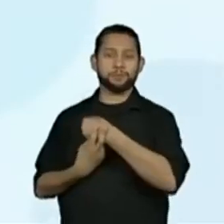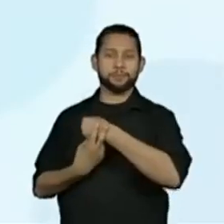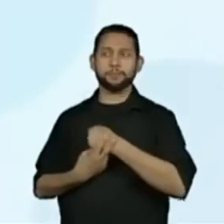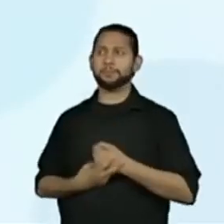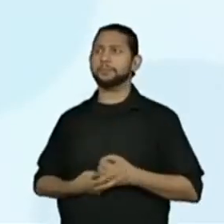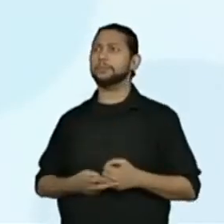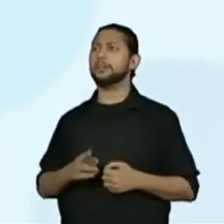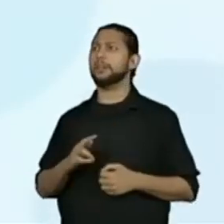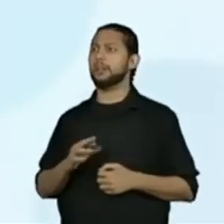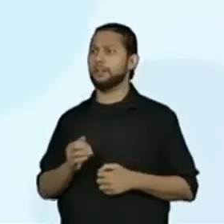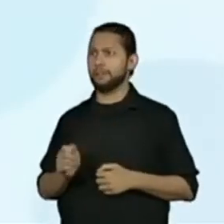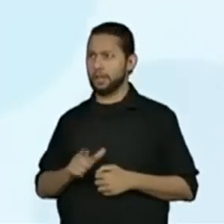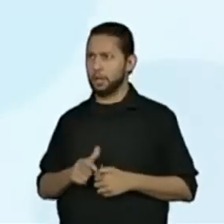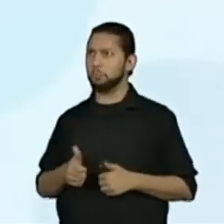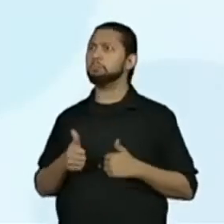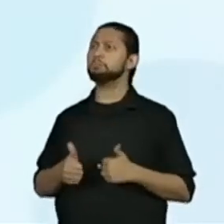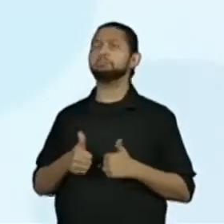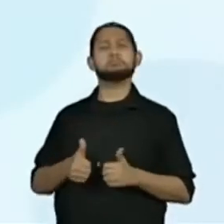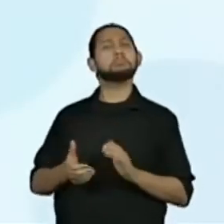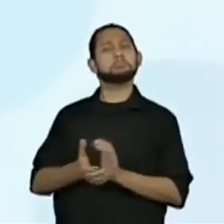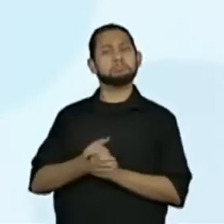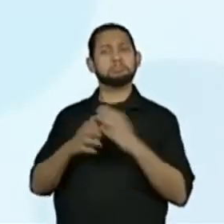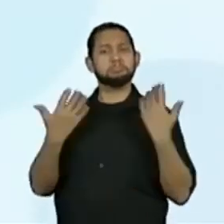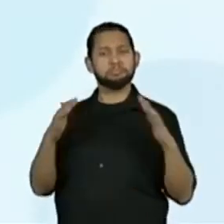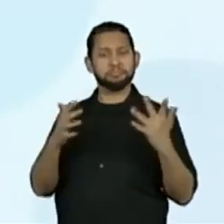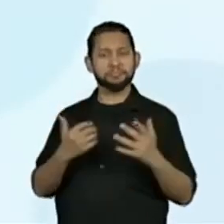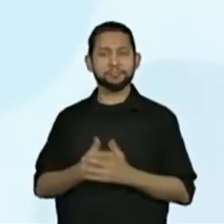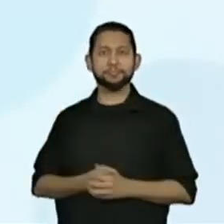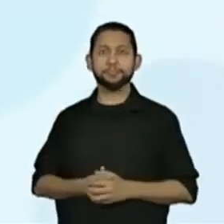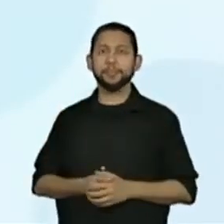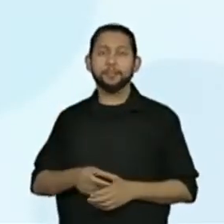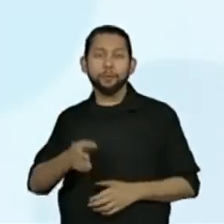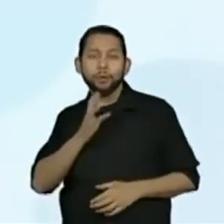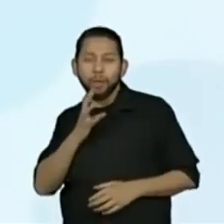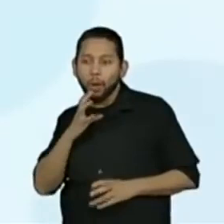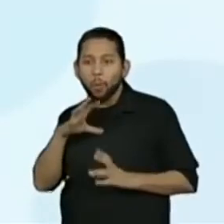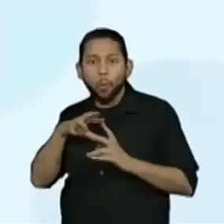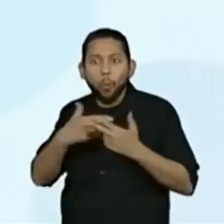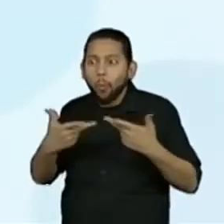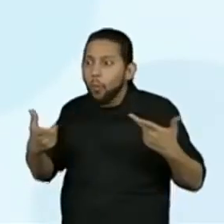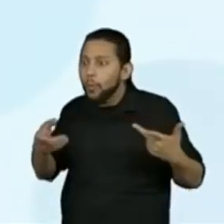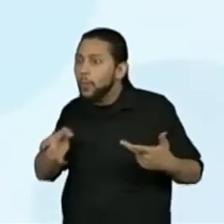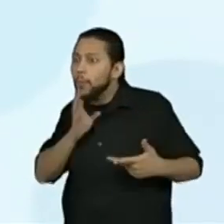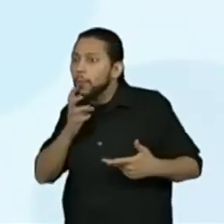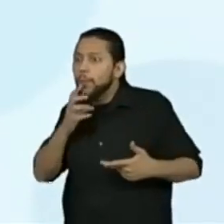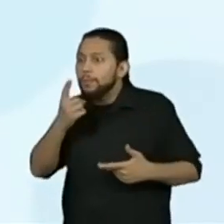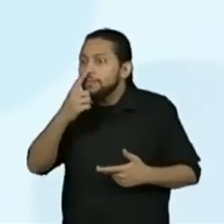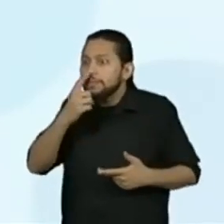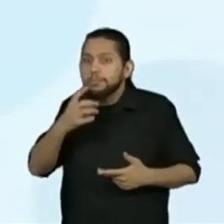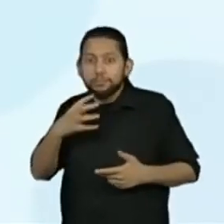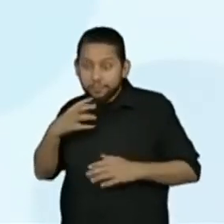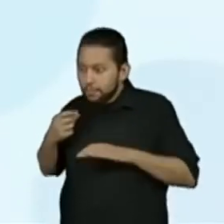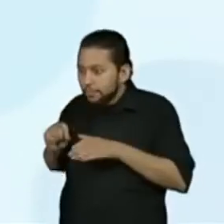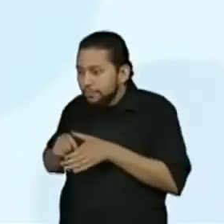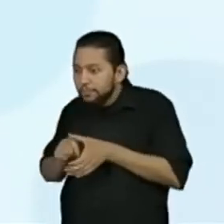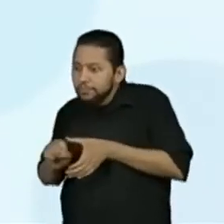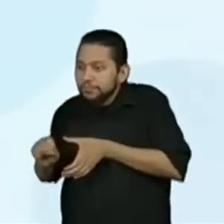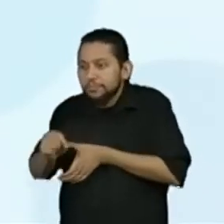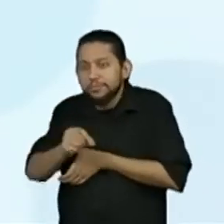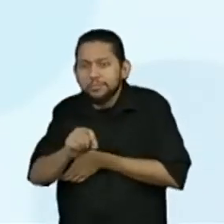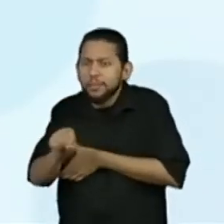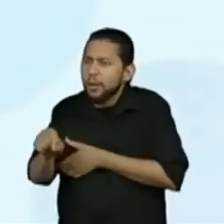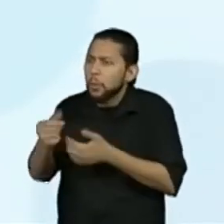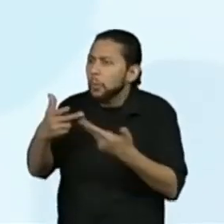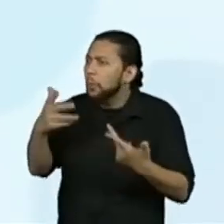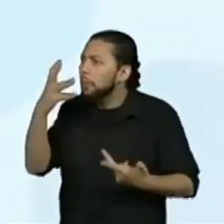acompanhando a aula, parabéns. Queria conhecer o mundo e travar relações com tanta coisa